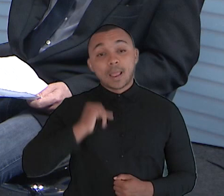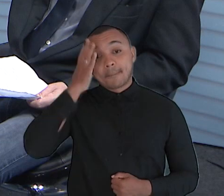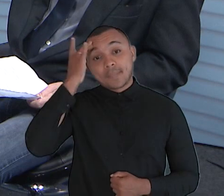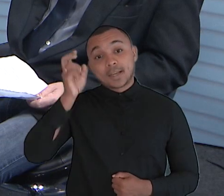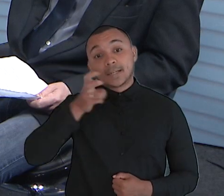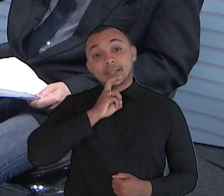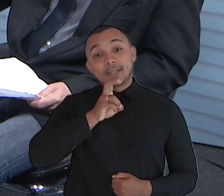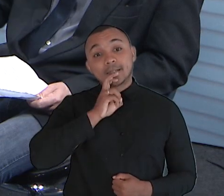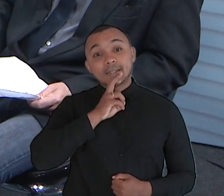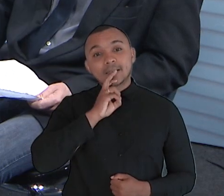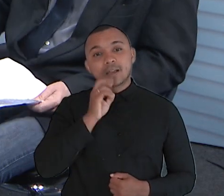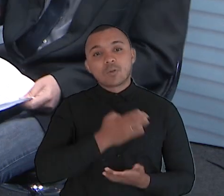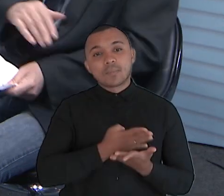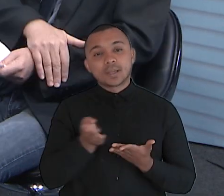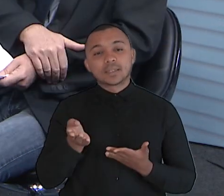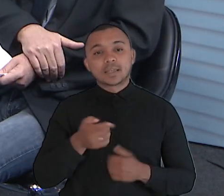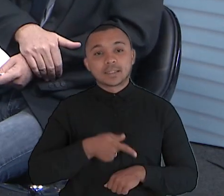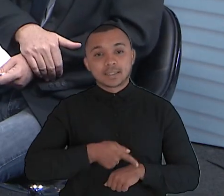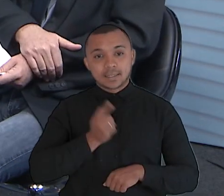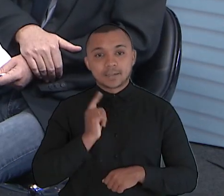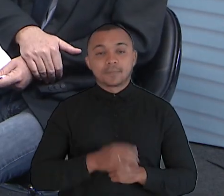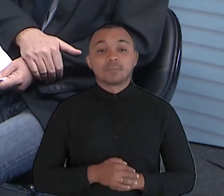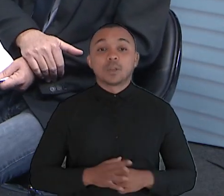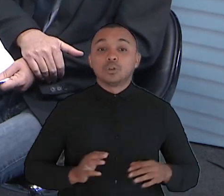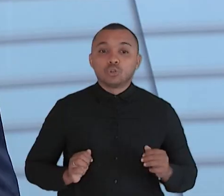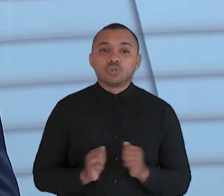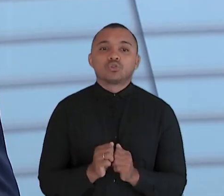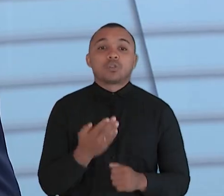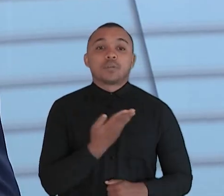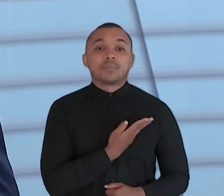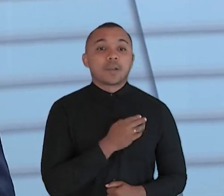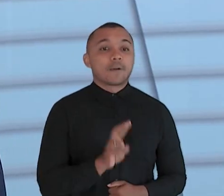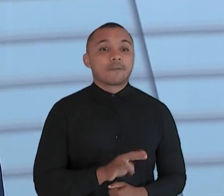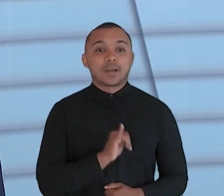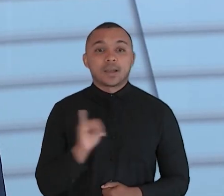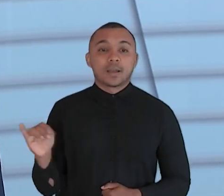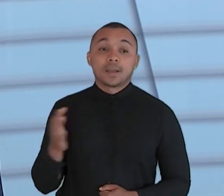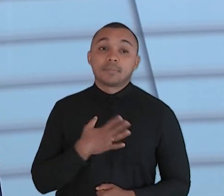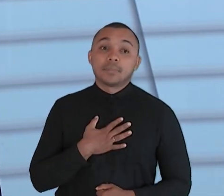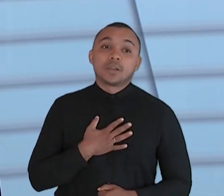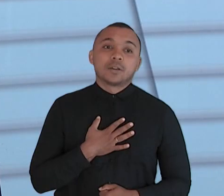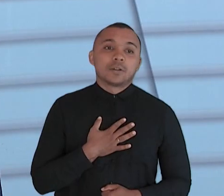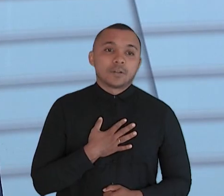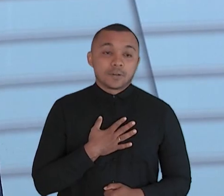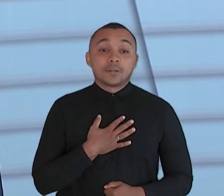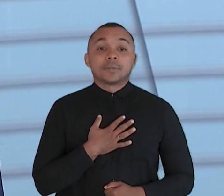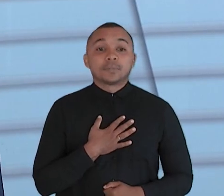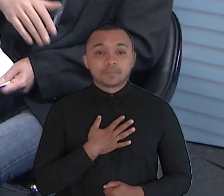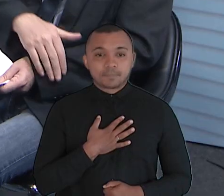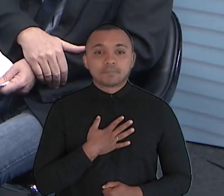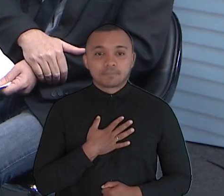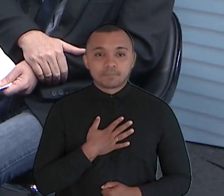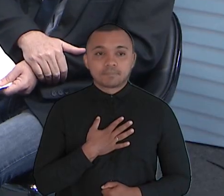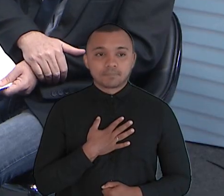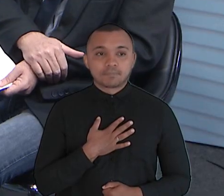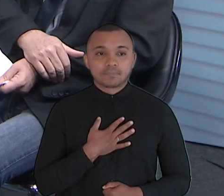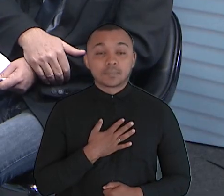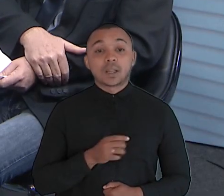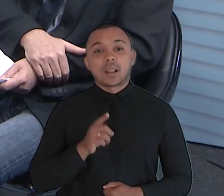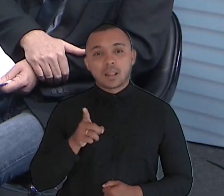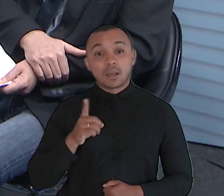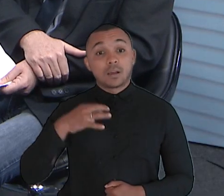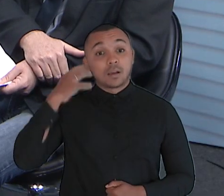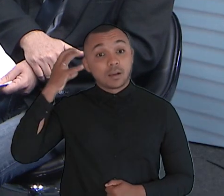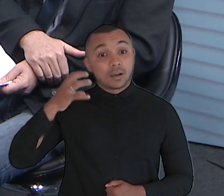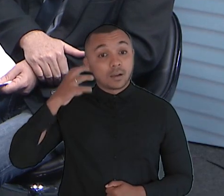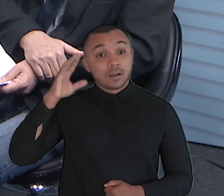a partir das 19 horas vou levar meus amigos estou convidando a minha família são lá dos canais da Câmara a FM